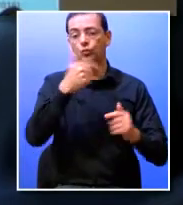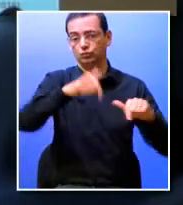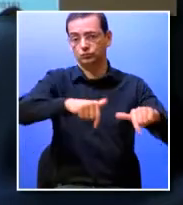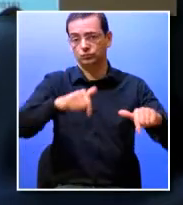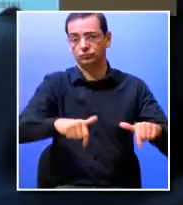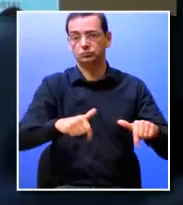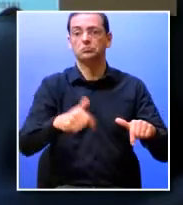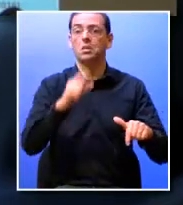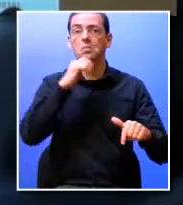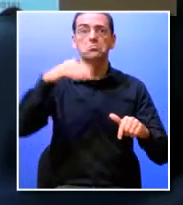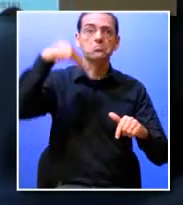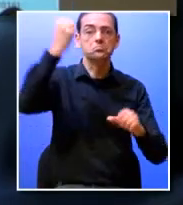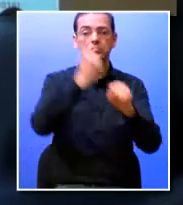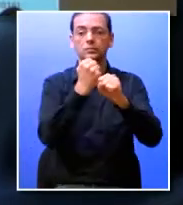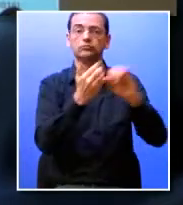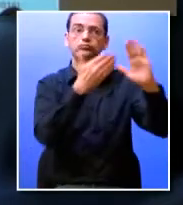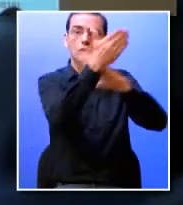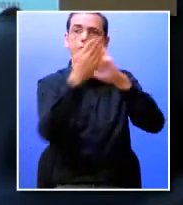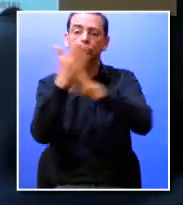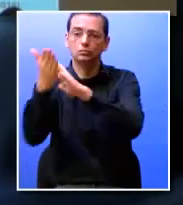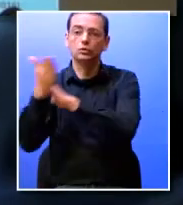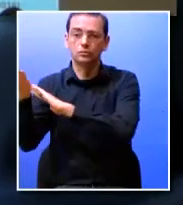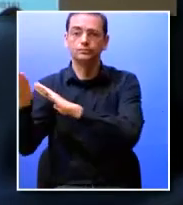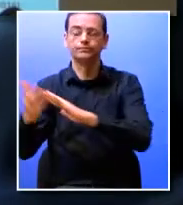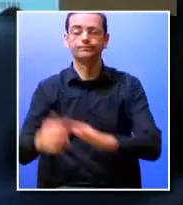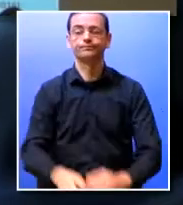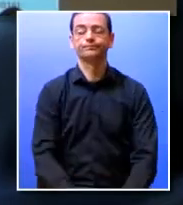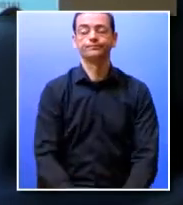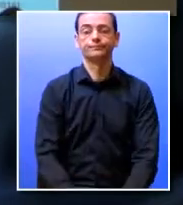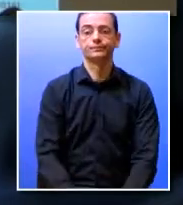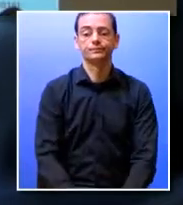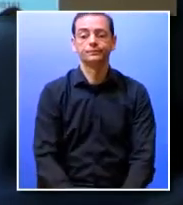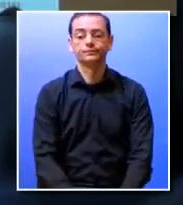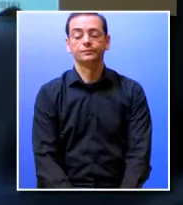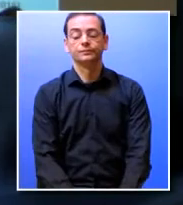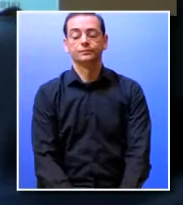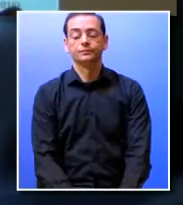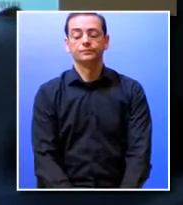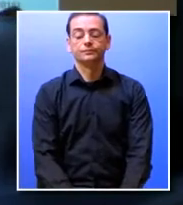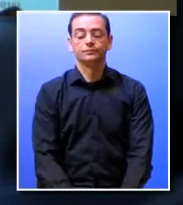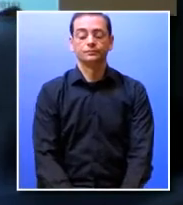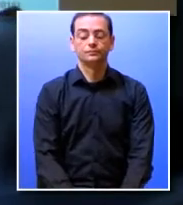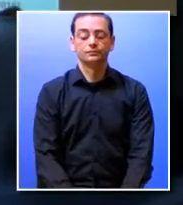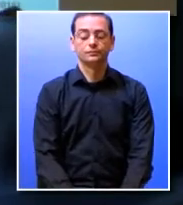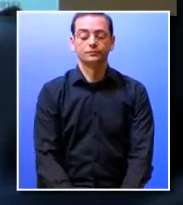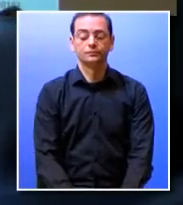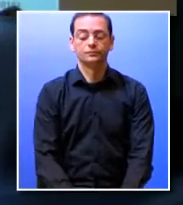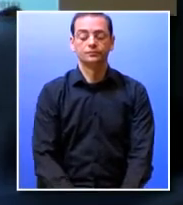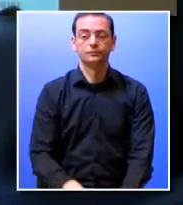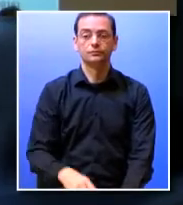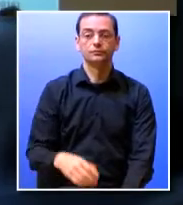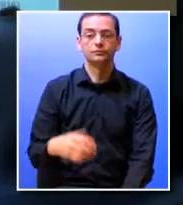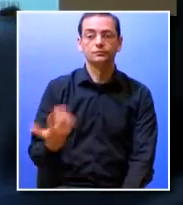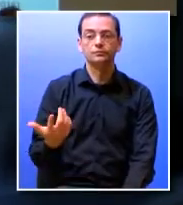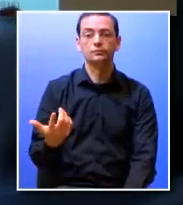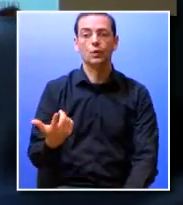integrar o mercado de trabalho. Desta forma, e tendo por base a visão